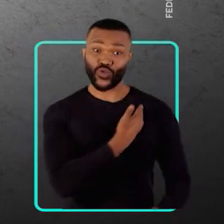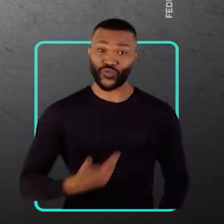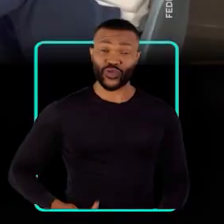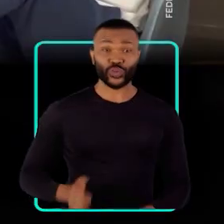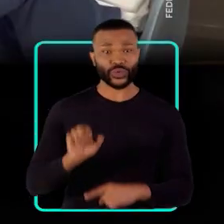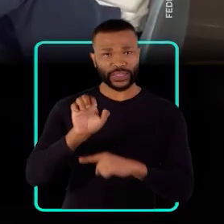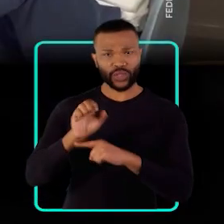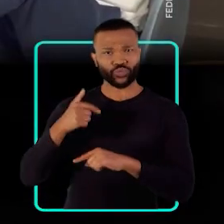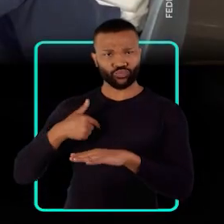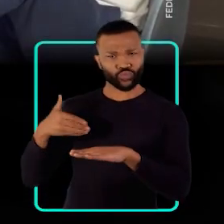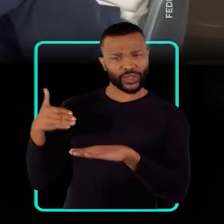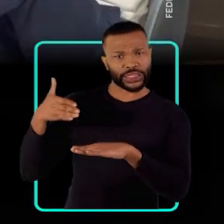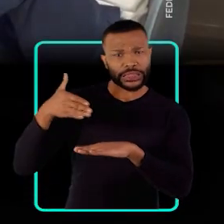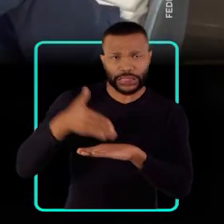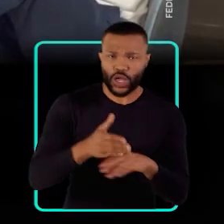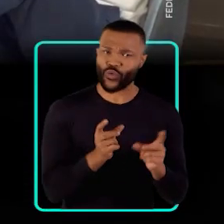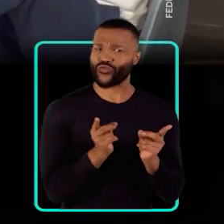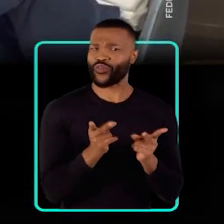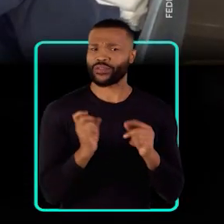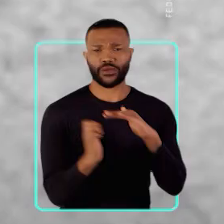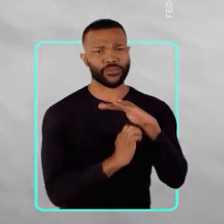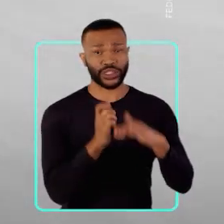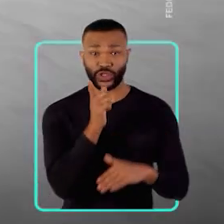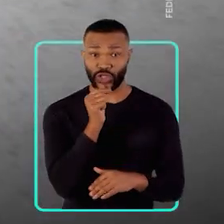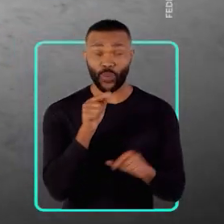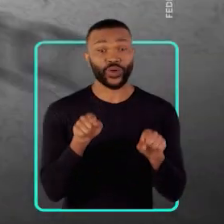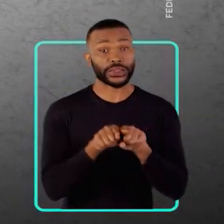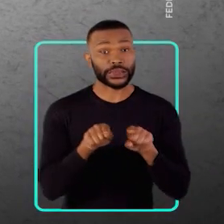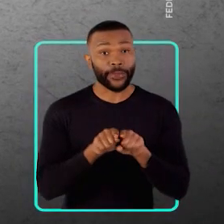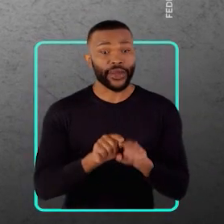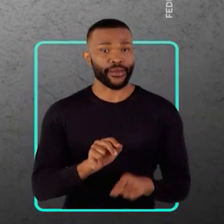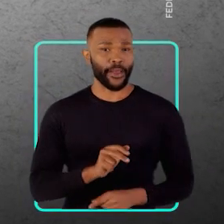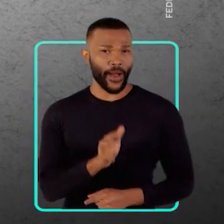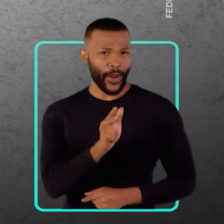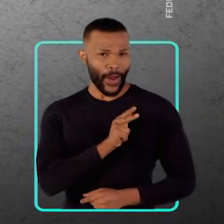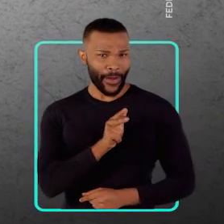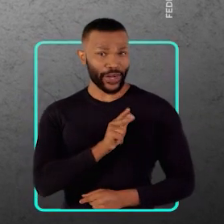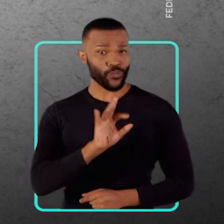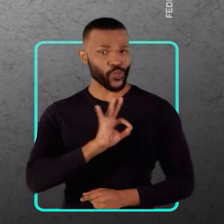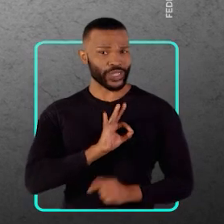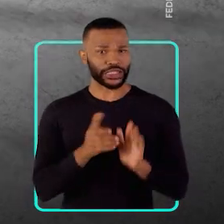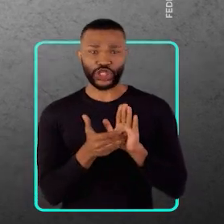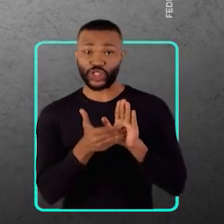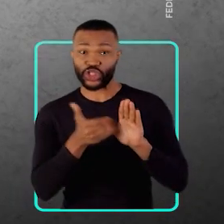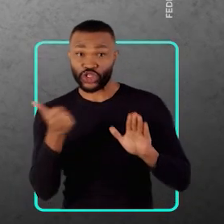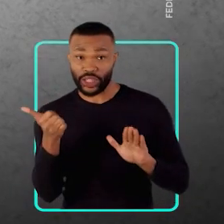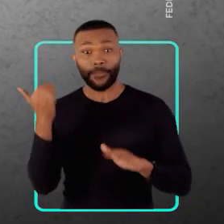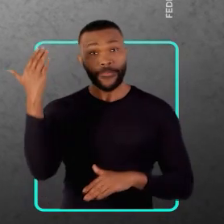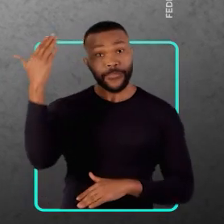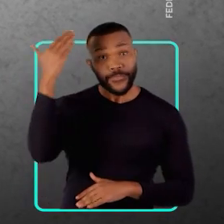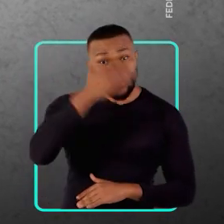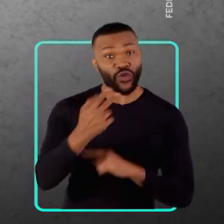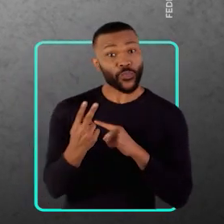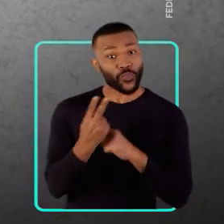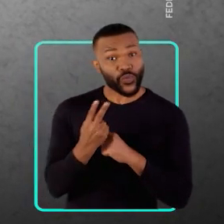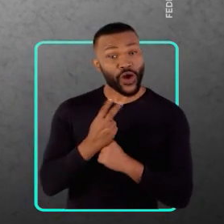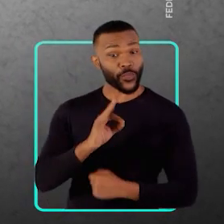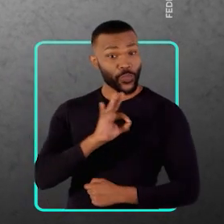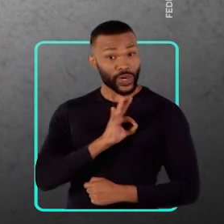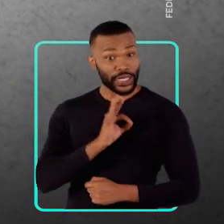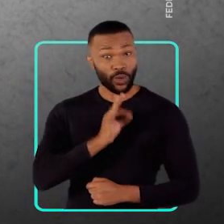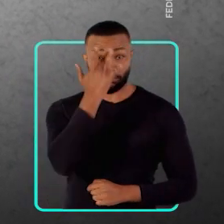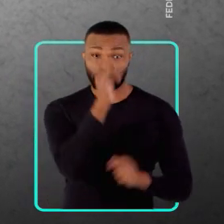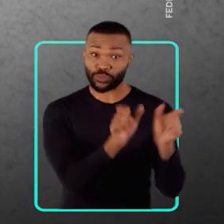do estado. Chegando lá, a vai vender Sabesp. Disse que vai retirar as câmeras dos uniformes, que comprovadamente protegem